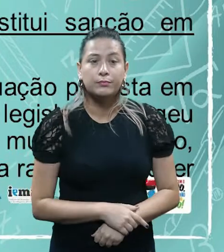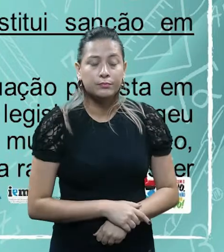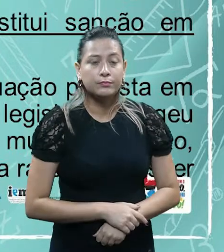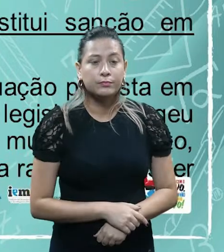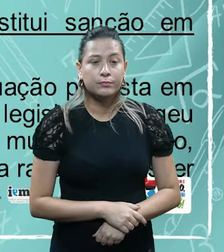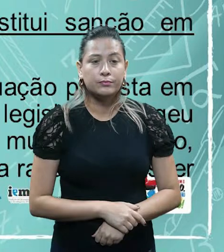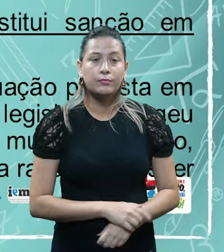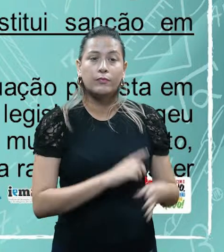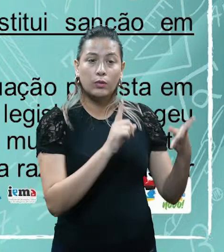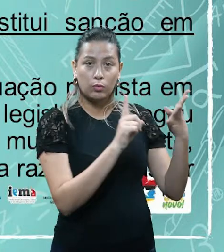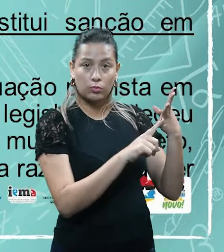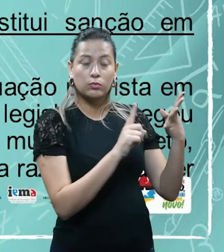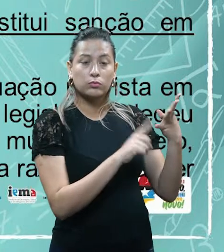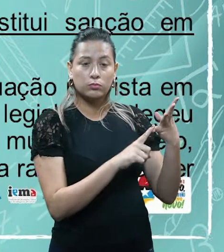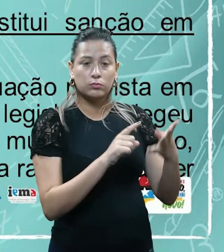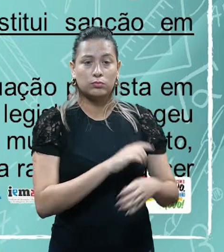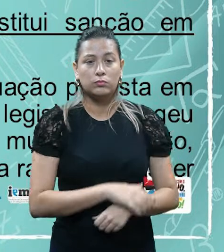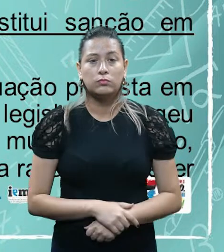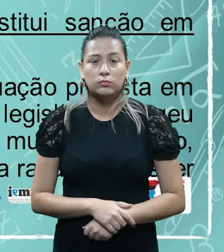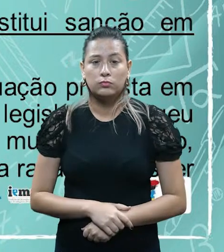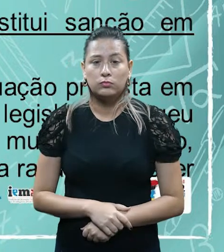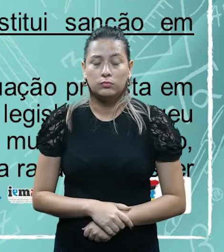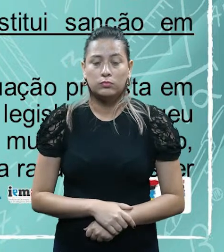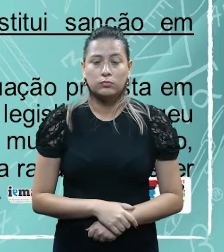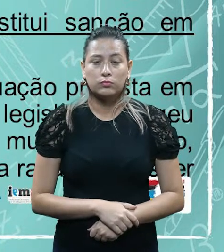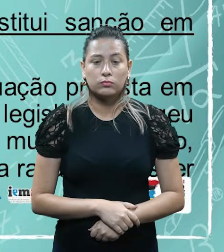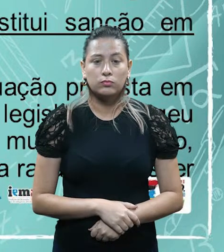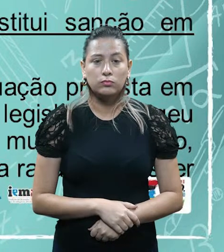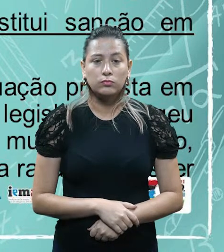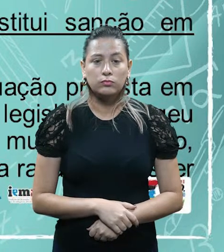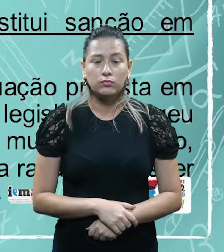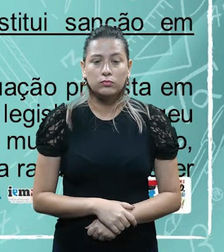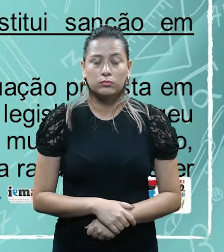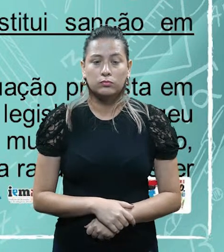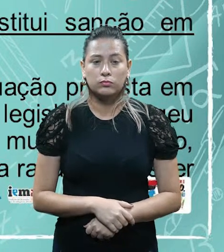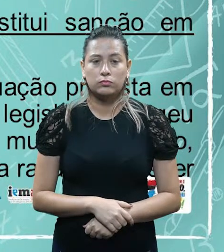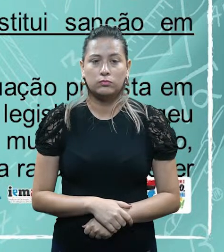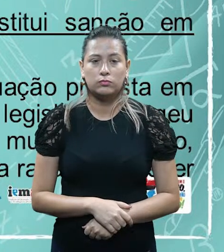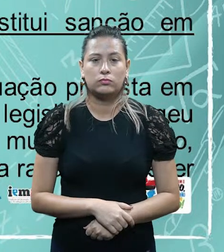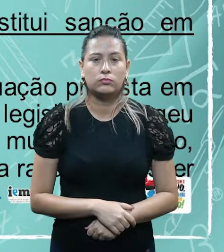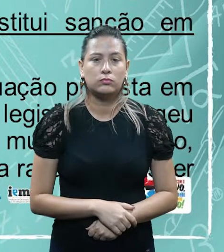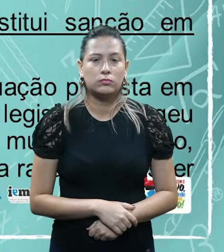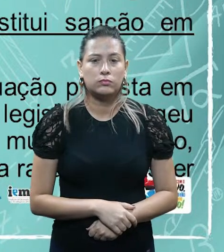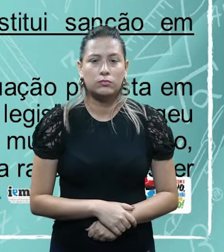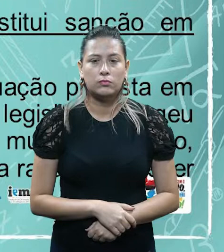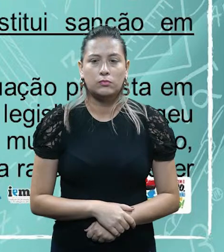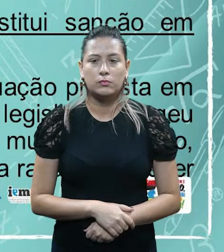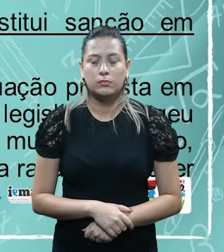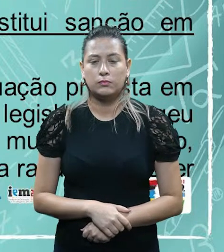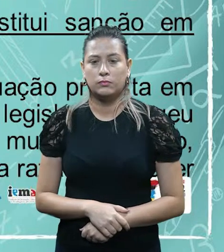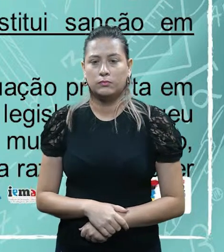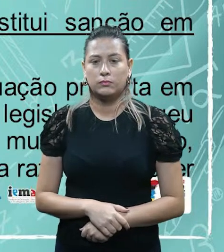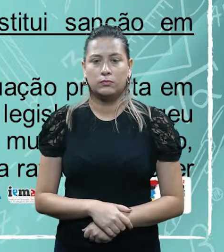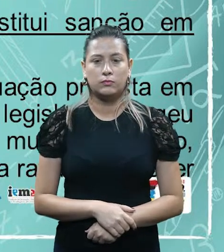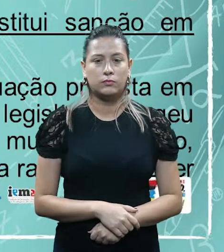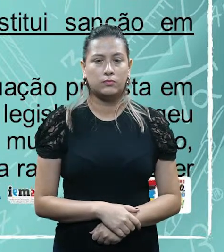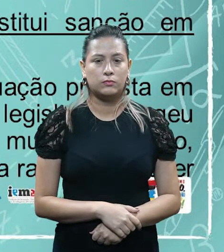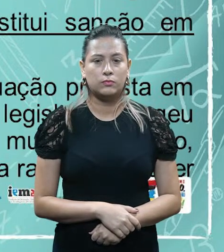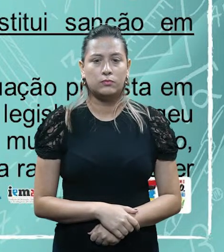Bom, o nosso quarto elemento, em destaque do, justamente, do conceito de tributo, é que